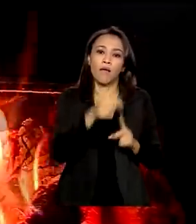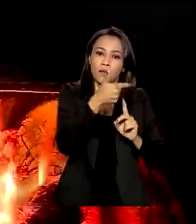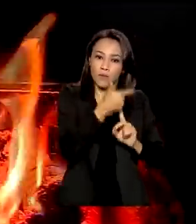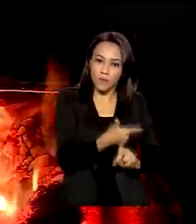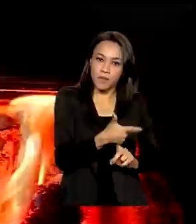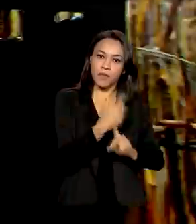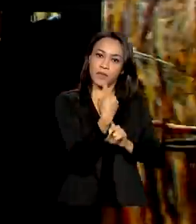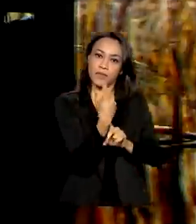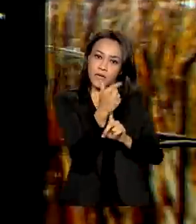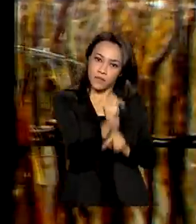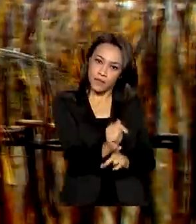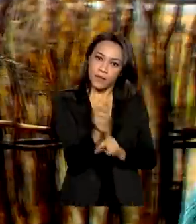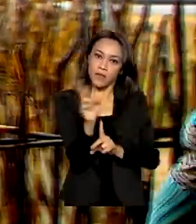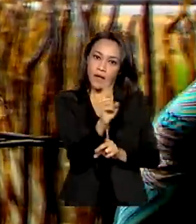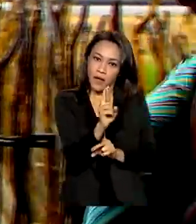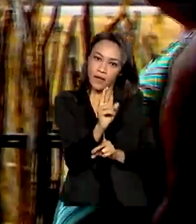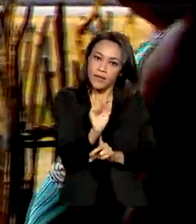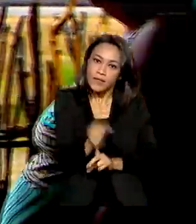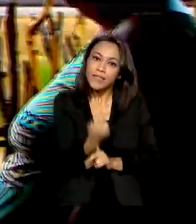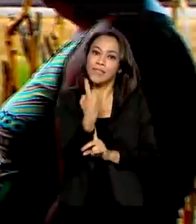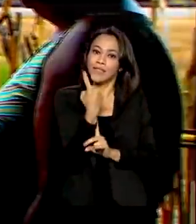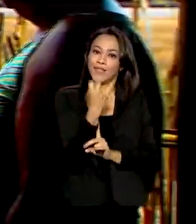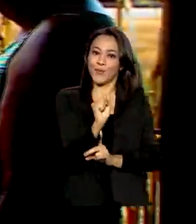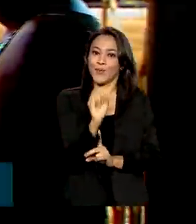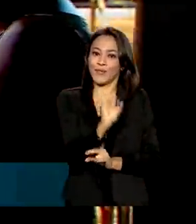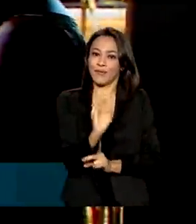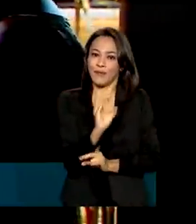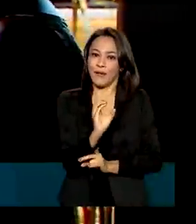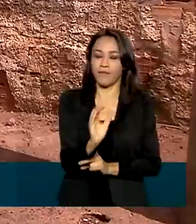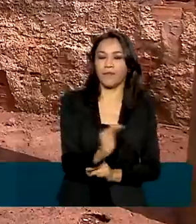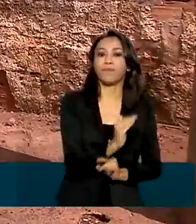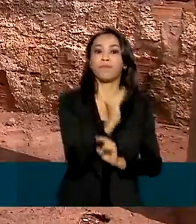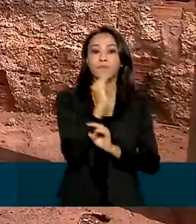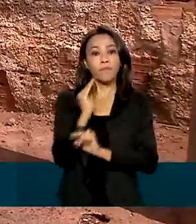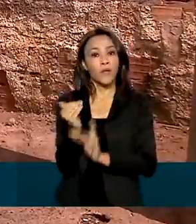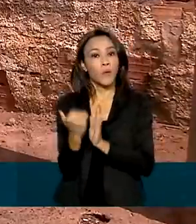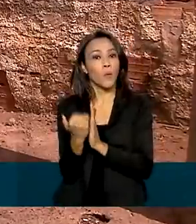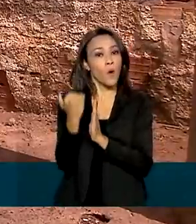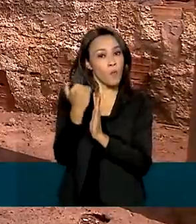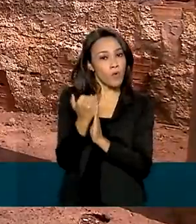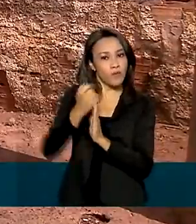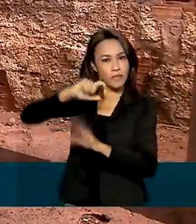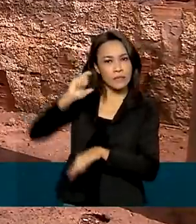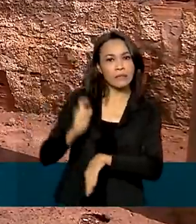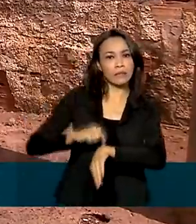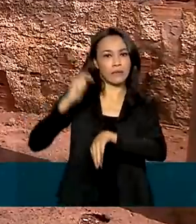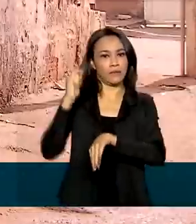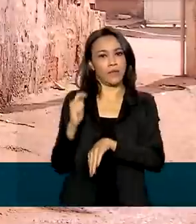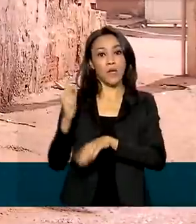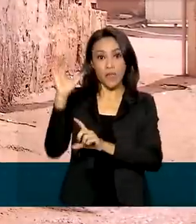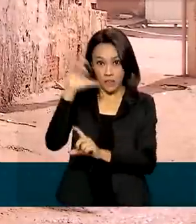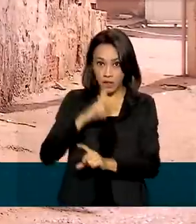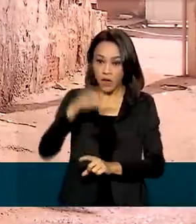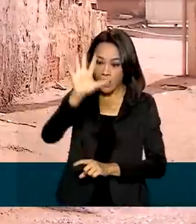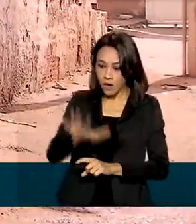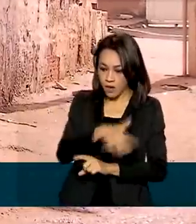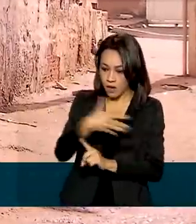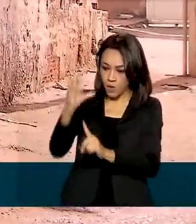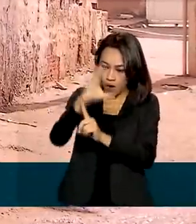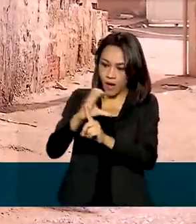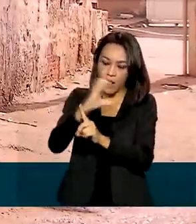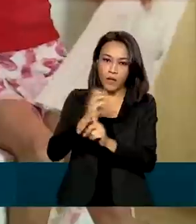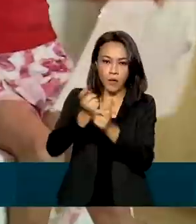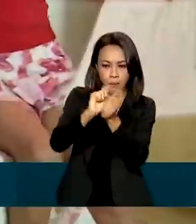217,18. O reajuste também será automático. O calendário de pagamentos